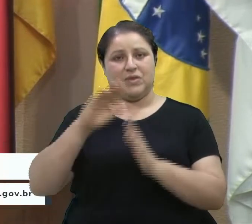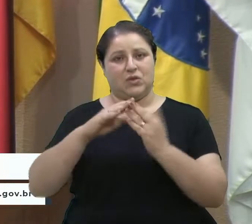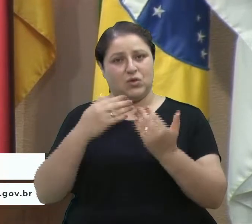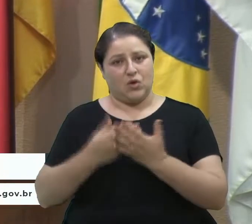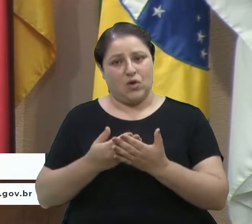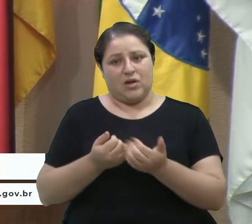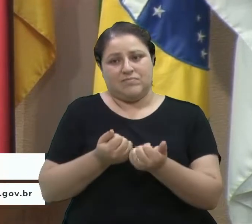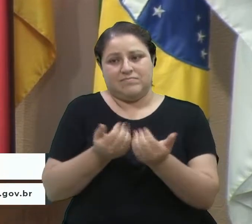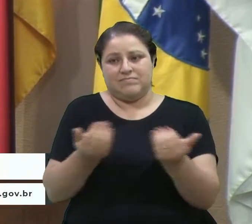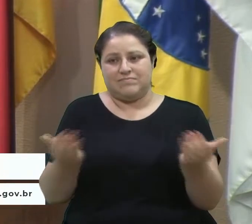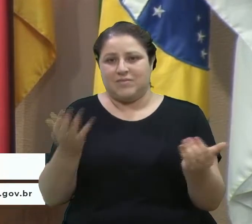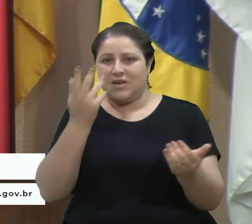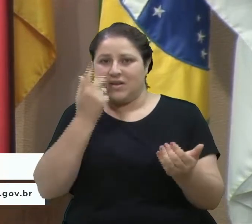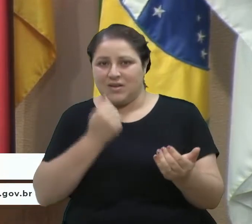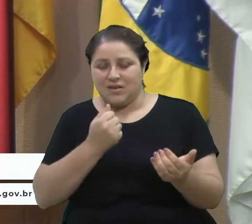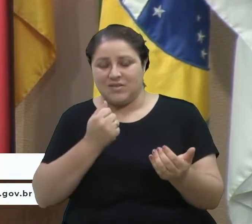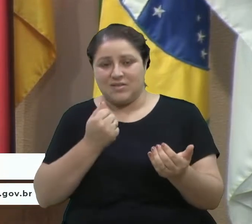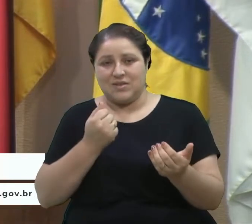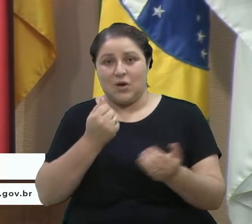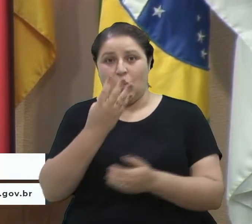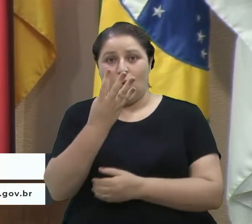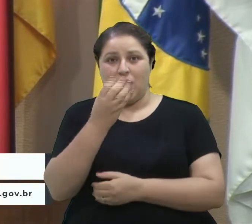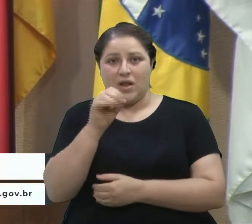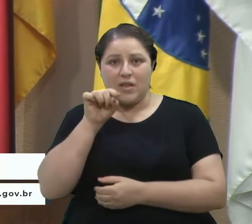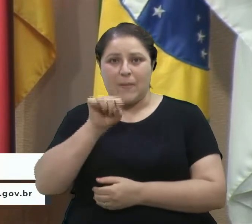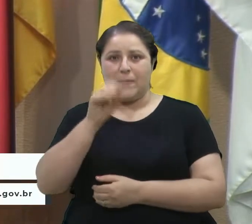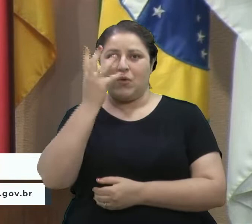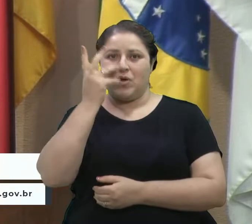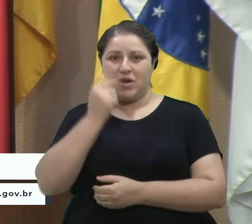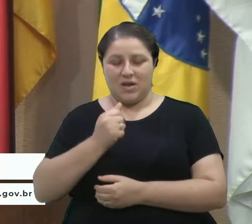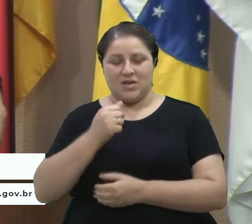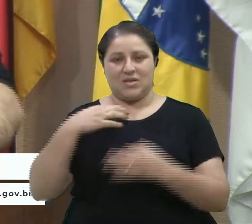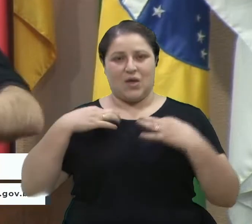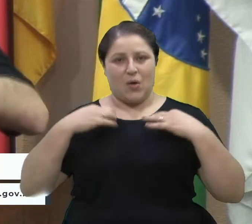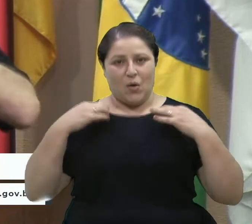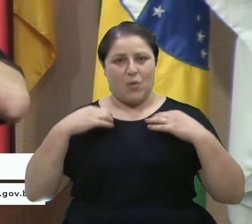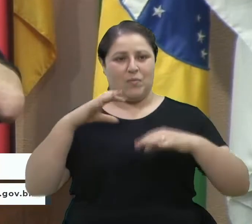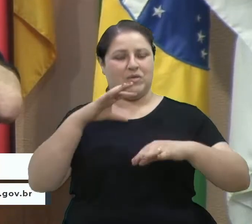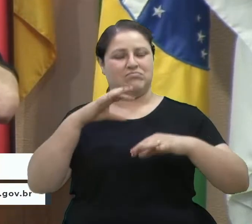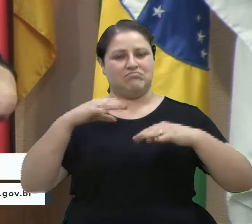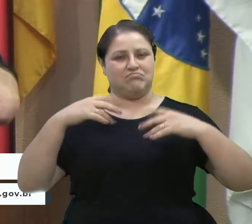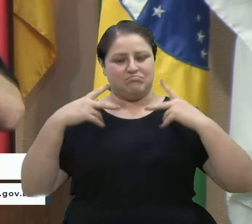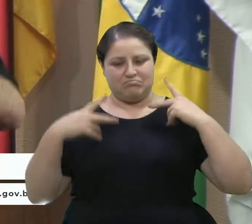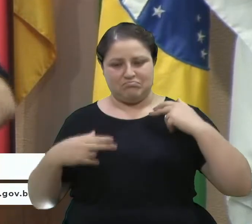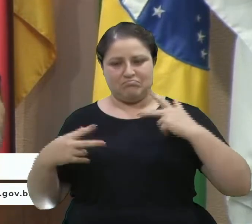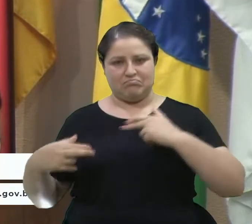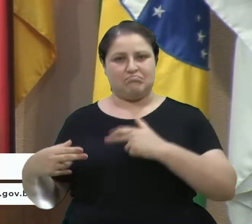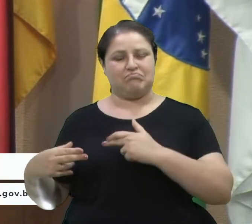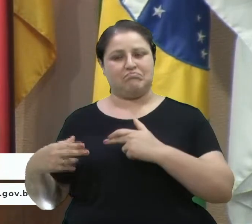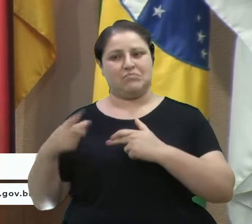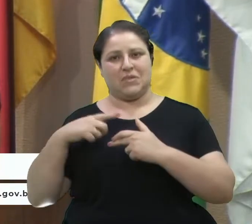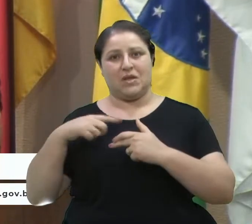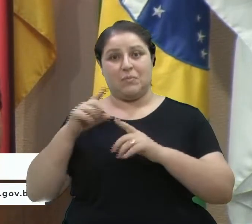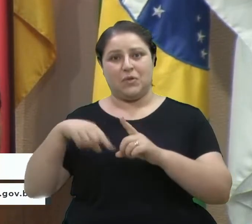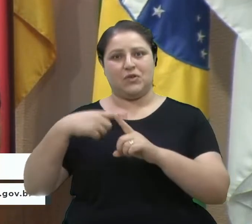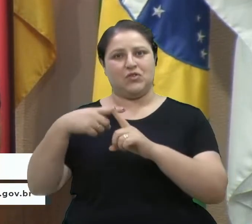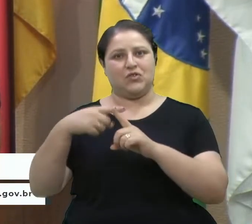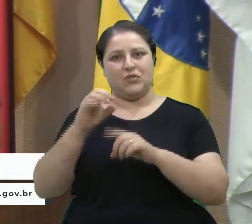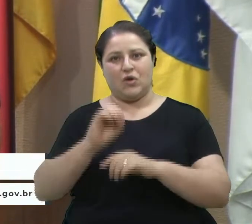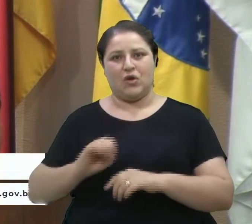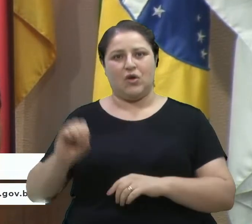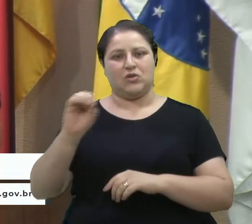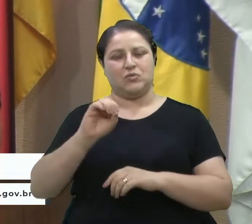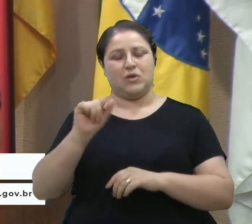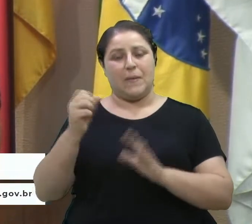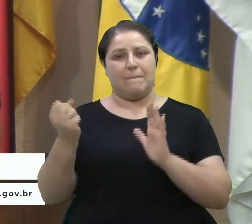40 mil crianças, isso é uma coisa boa do governo, um ponto bem positivo, e é uma coisa que vai entrar para a